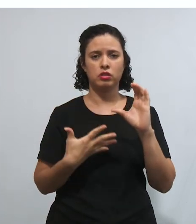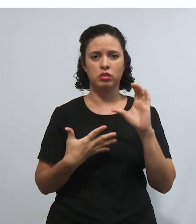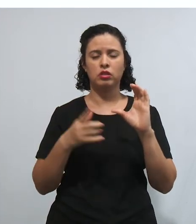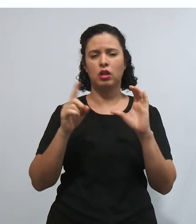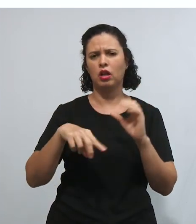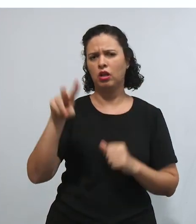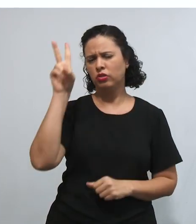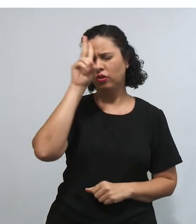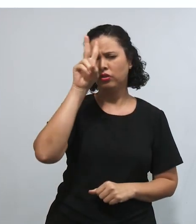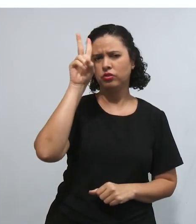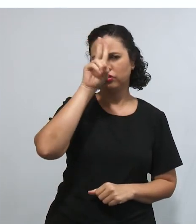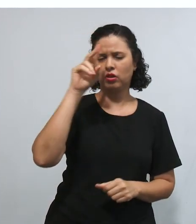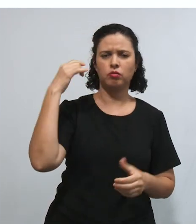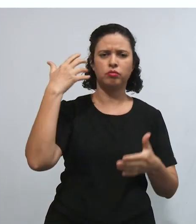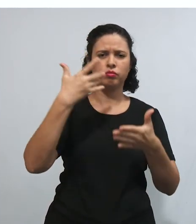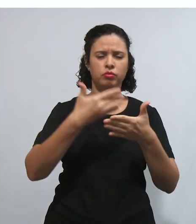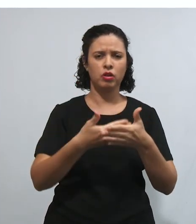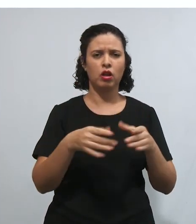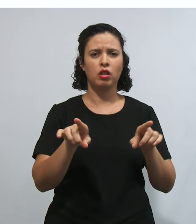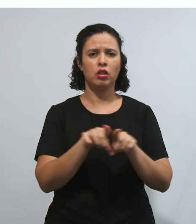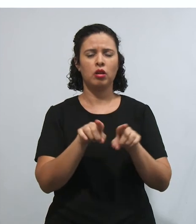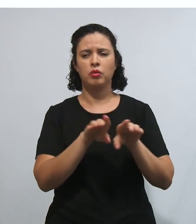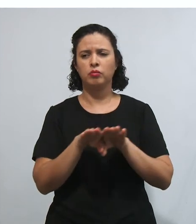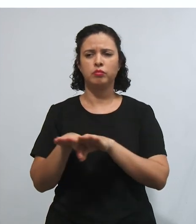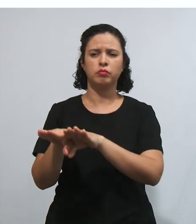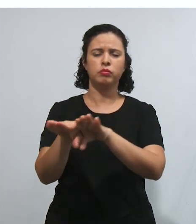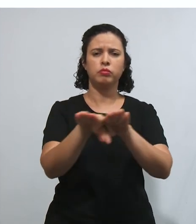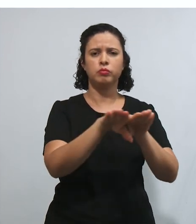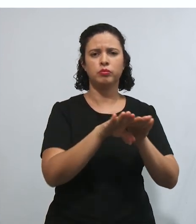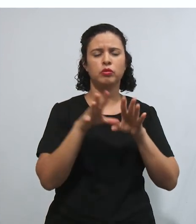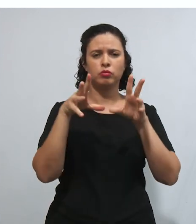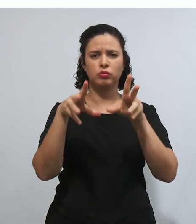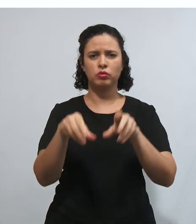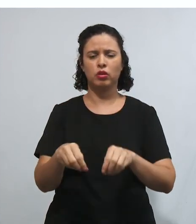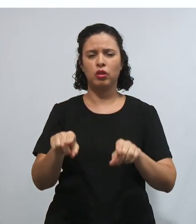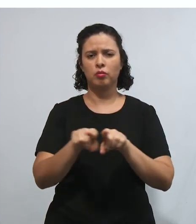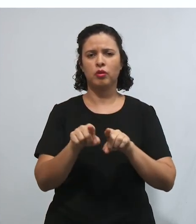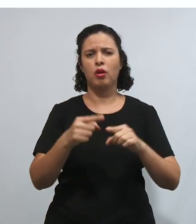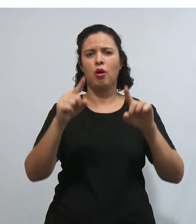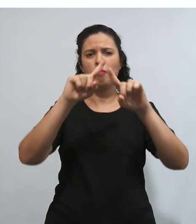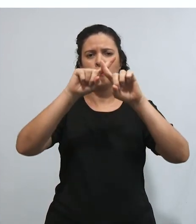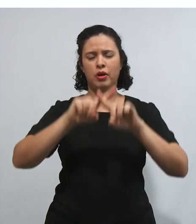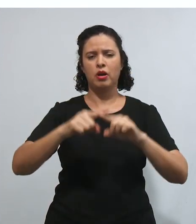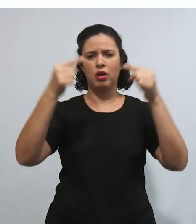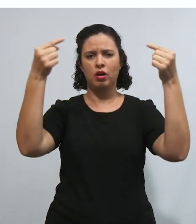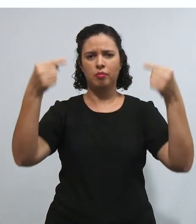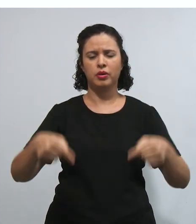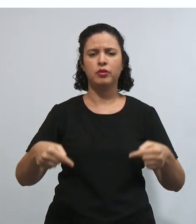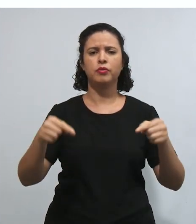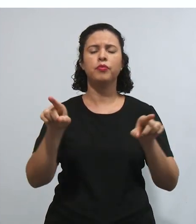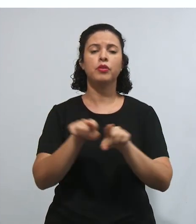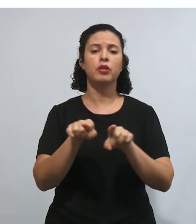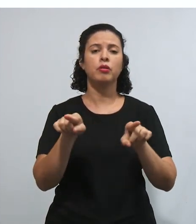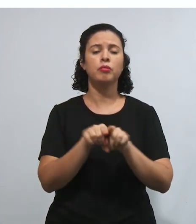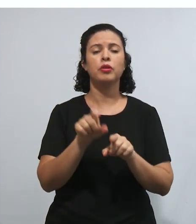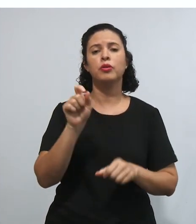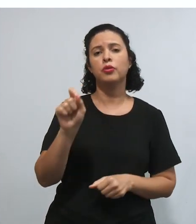historicidade, da universalidade, da concorrência, a característica da